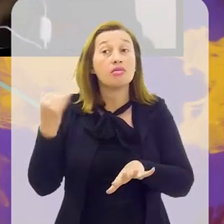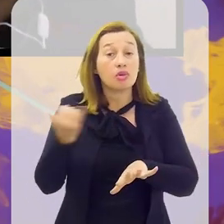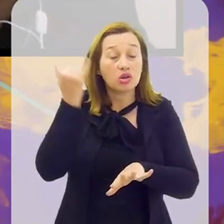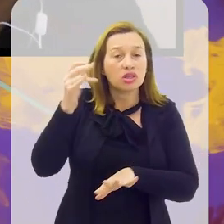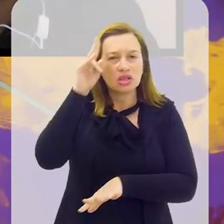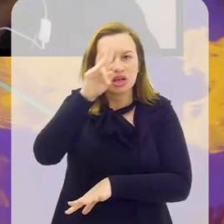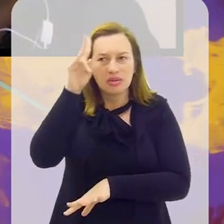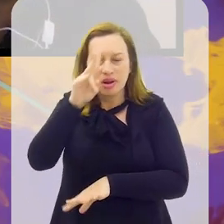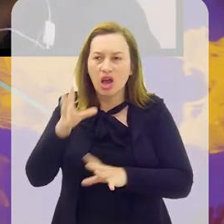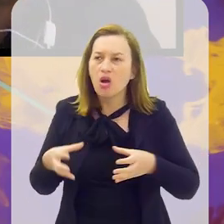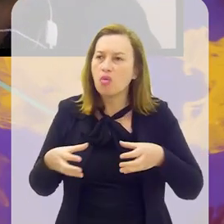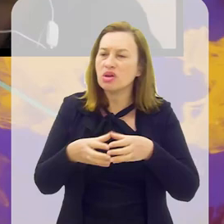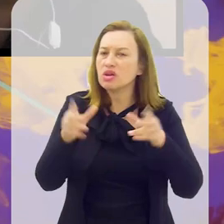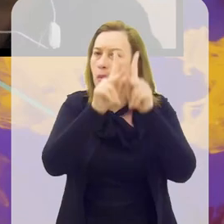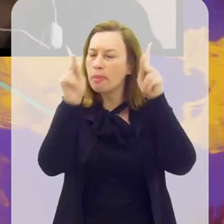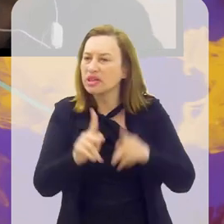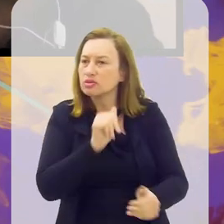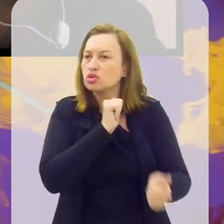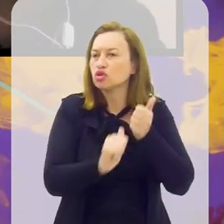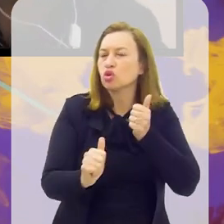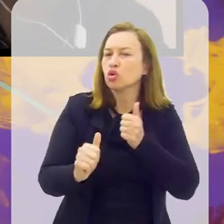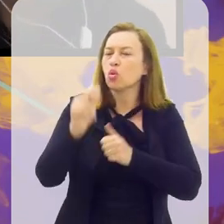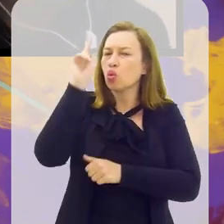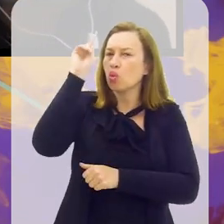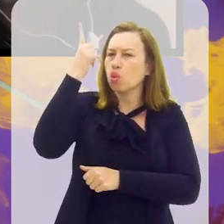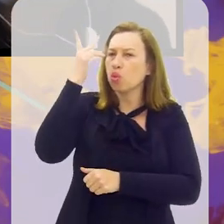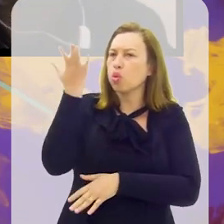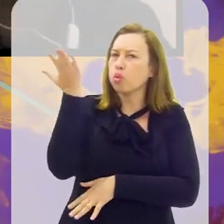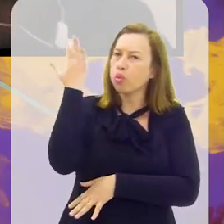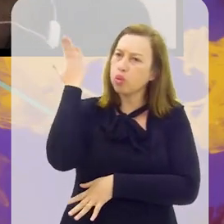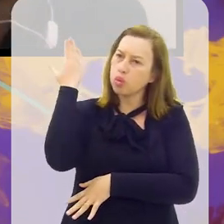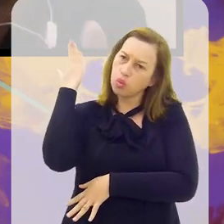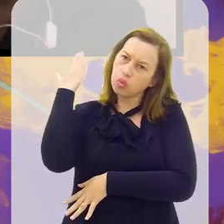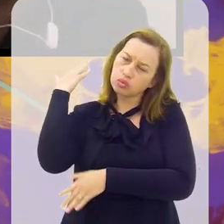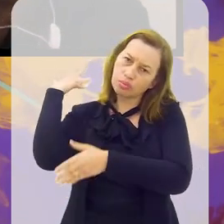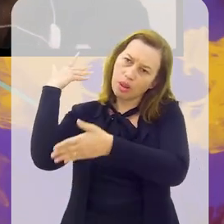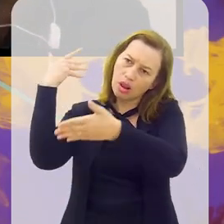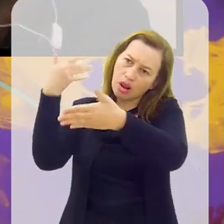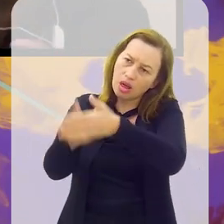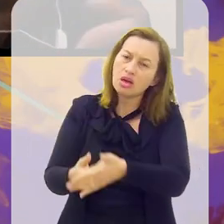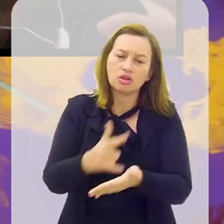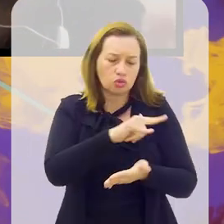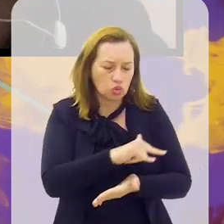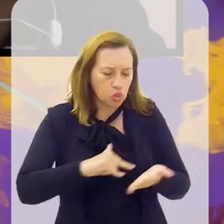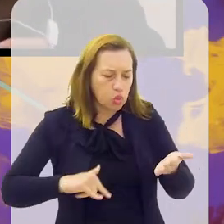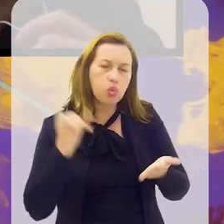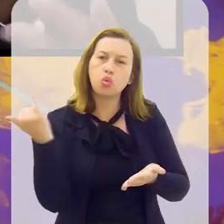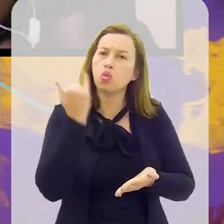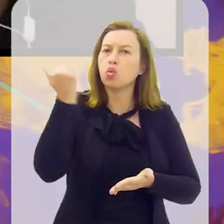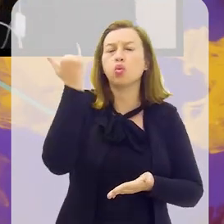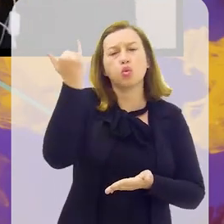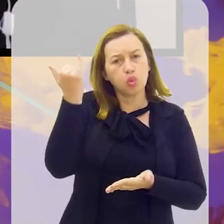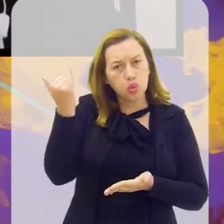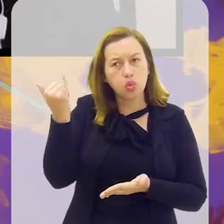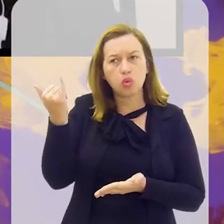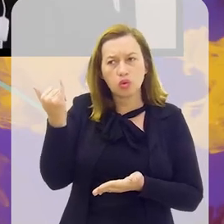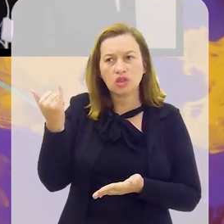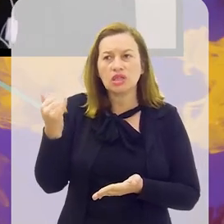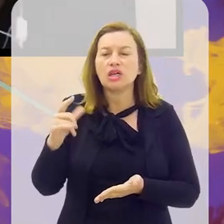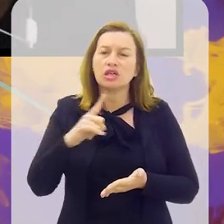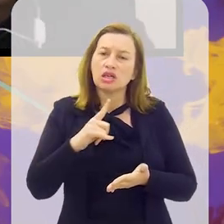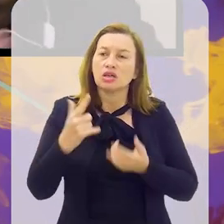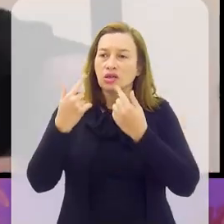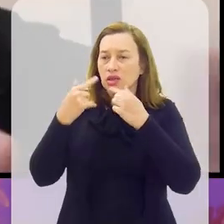importante, que a comissão paz no esporte, ela tem uma história. Já teve até, inclusive, um documento muito importante, bastante